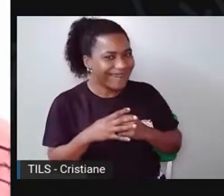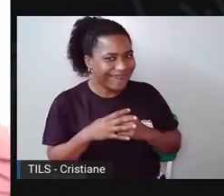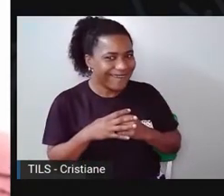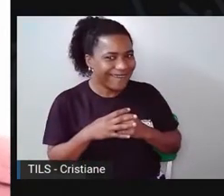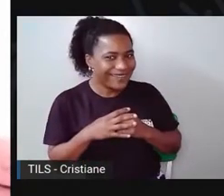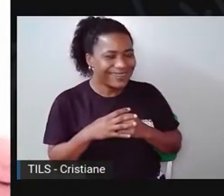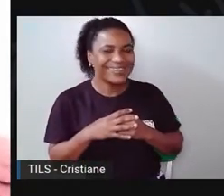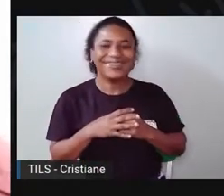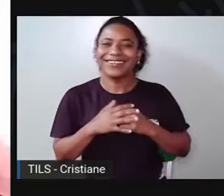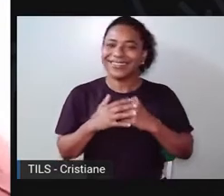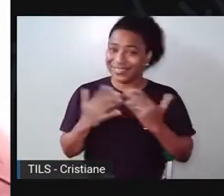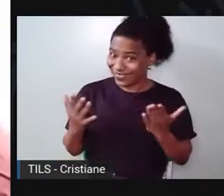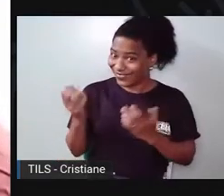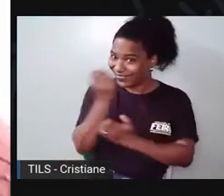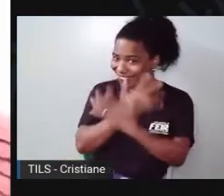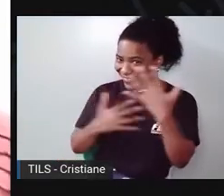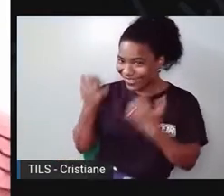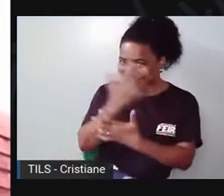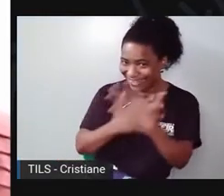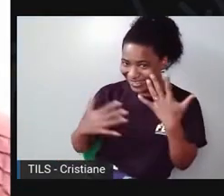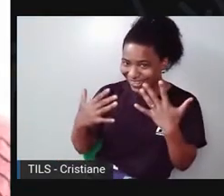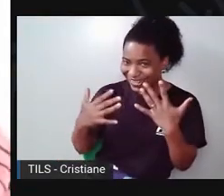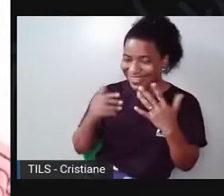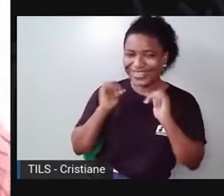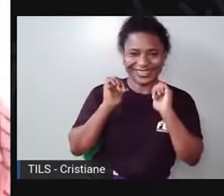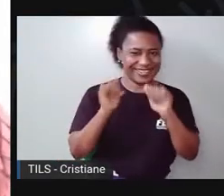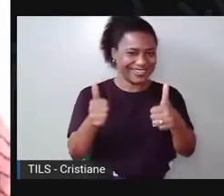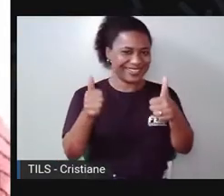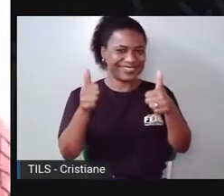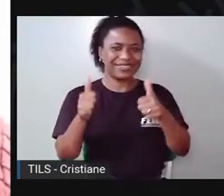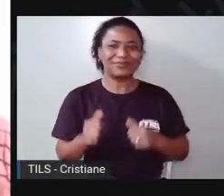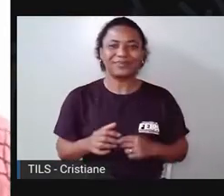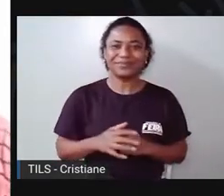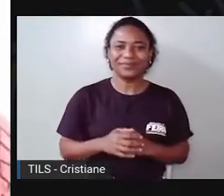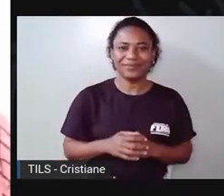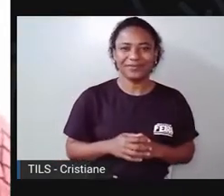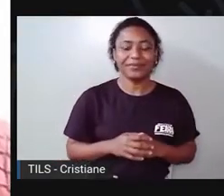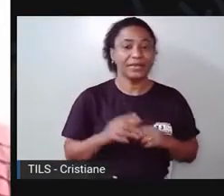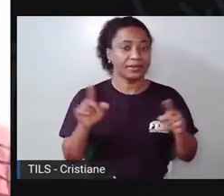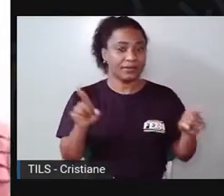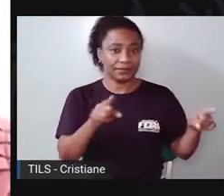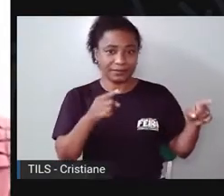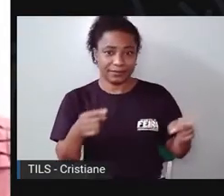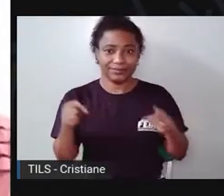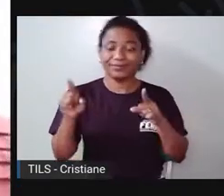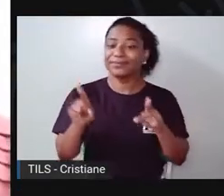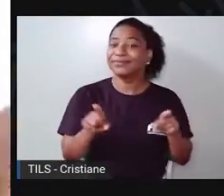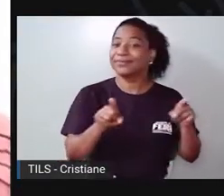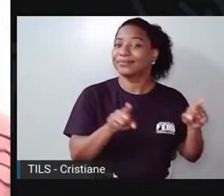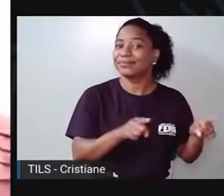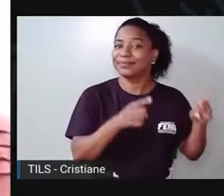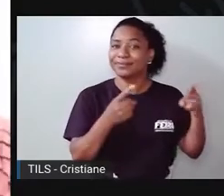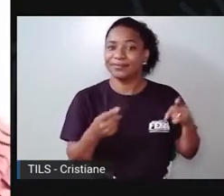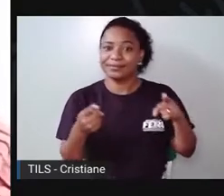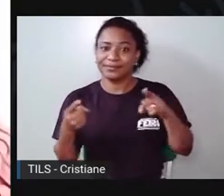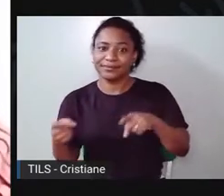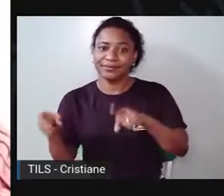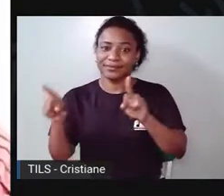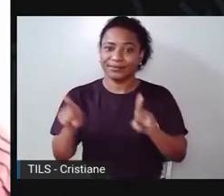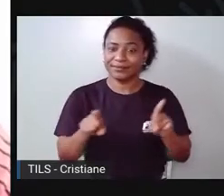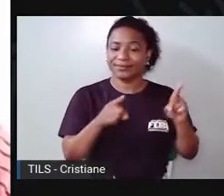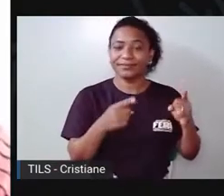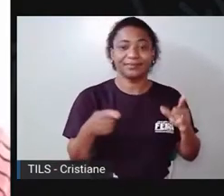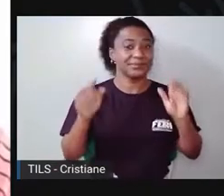Vamos cantar? Vamos! Vamos lá. A música diz assim. Vamos lá. Vamos para a música. Colheres a